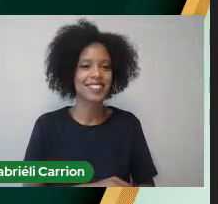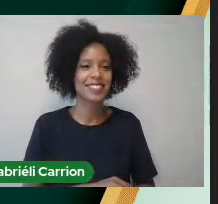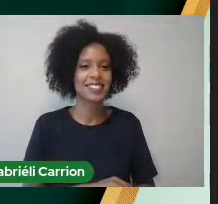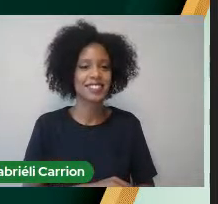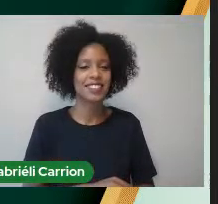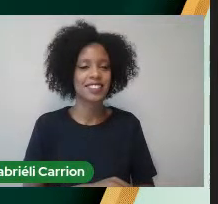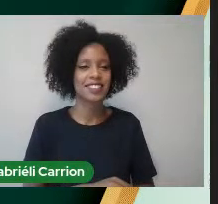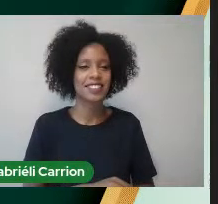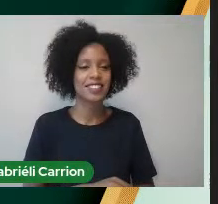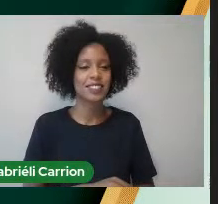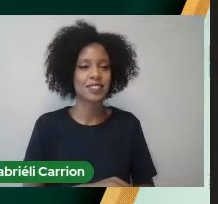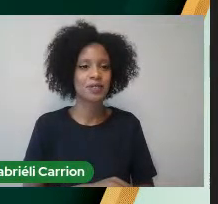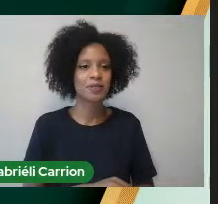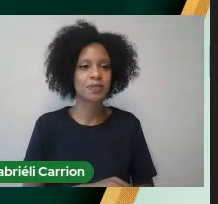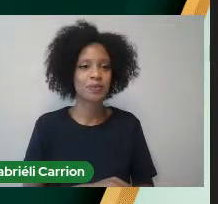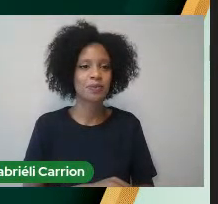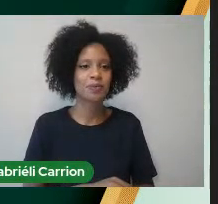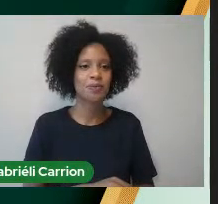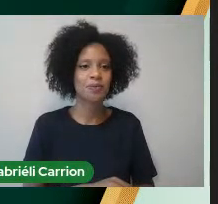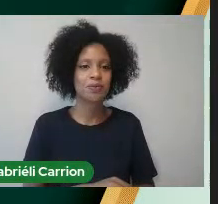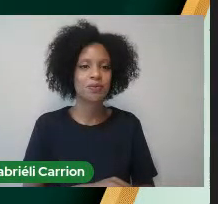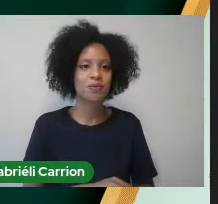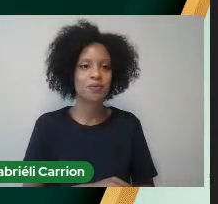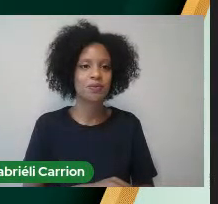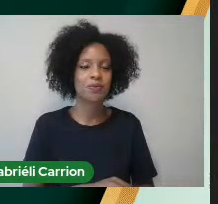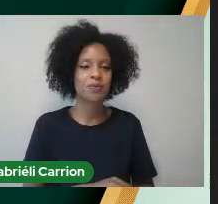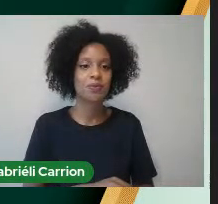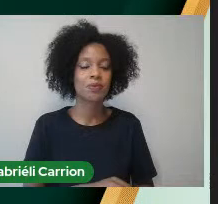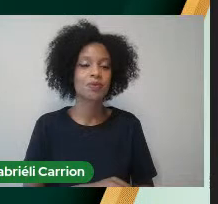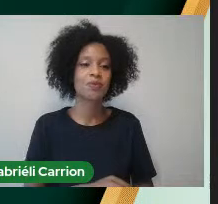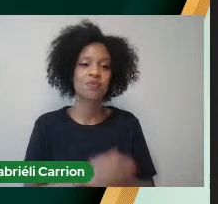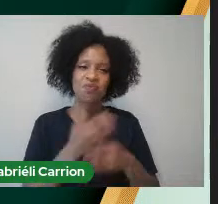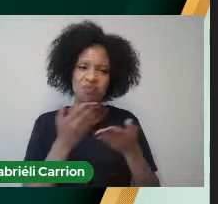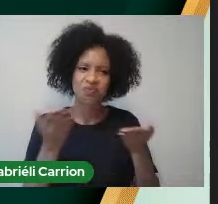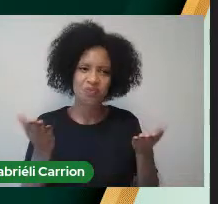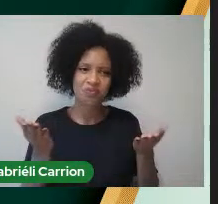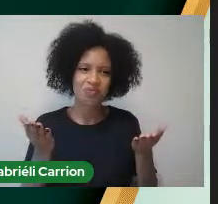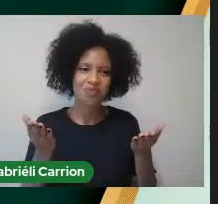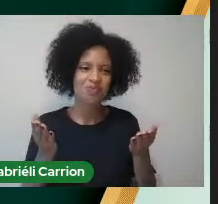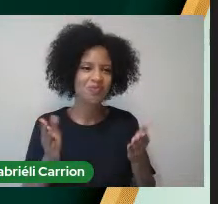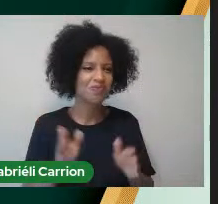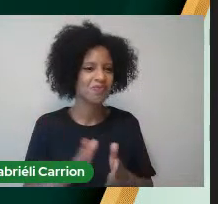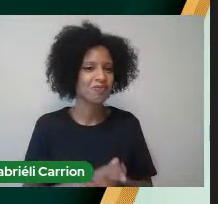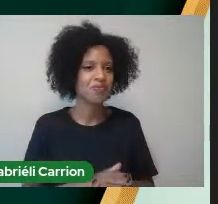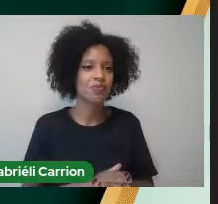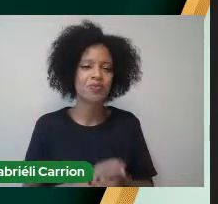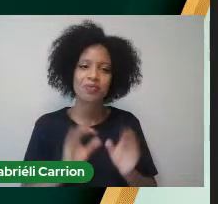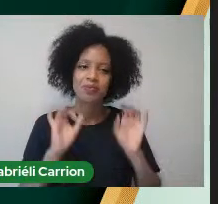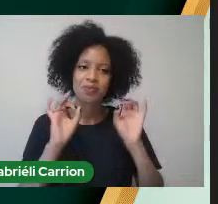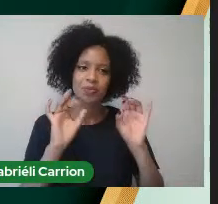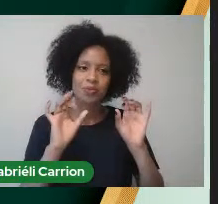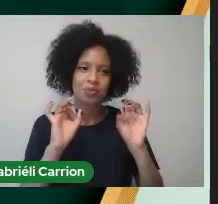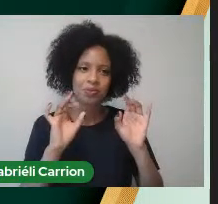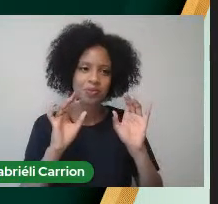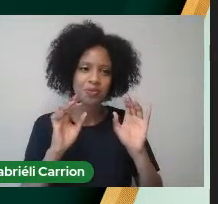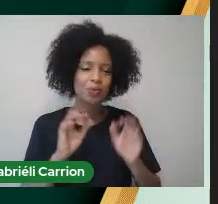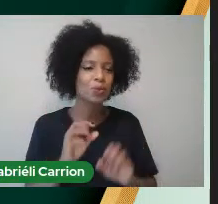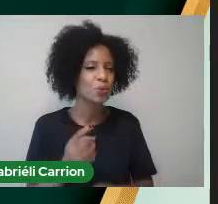Este Momento Singular E